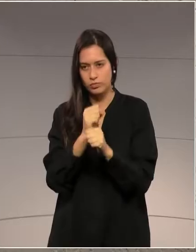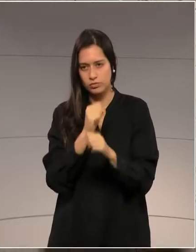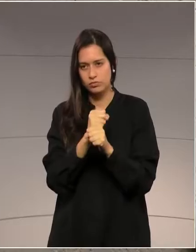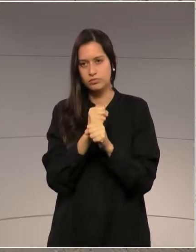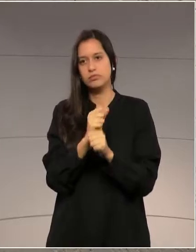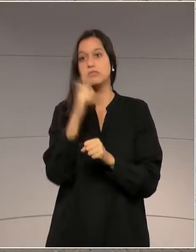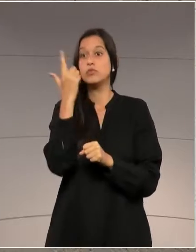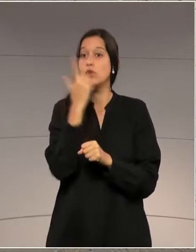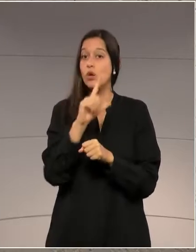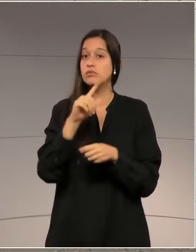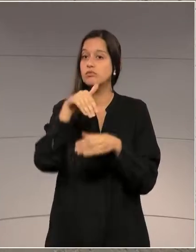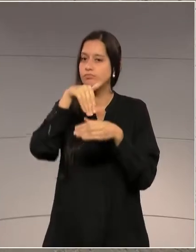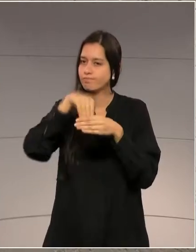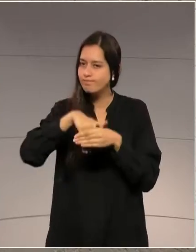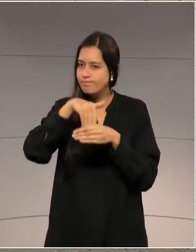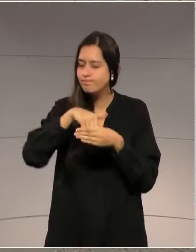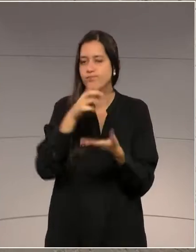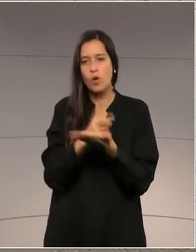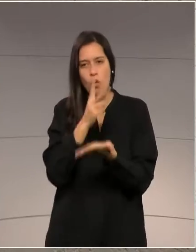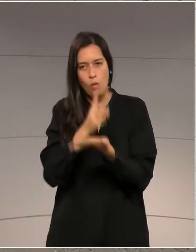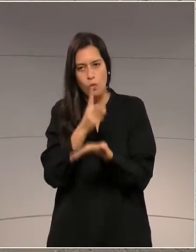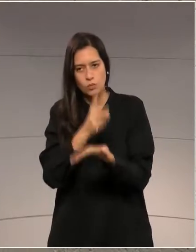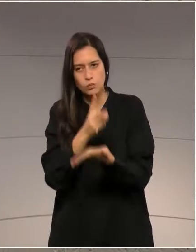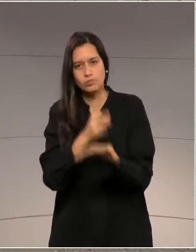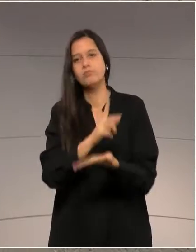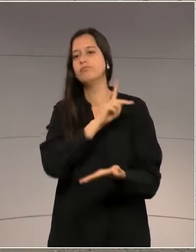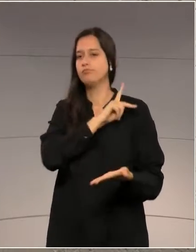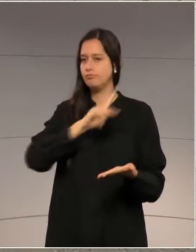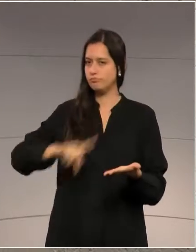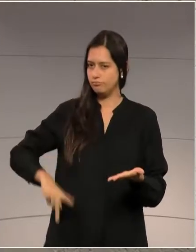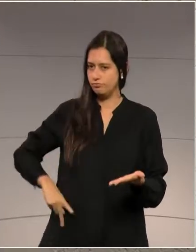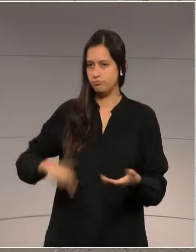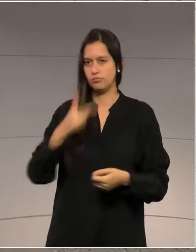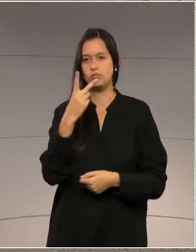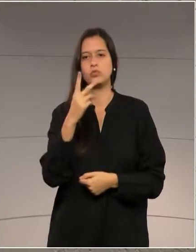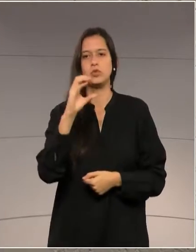para o bienio 2020-2022,